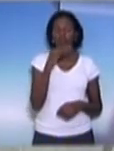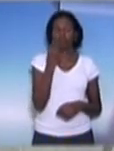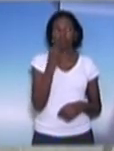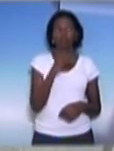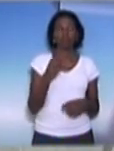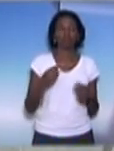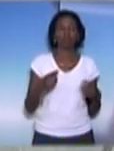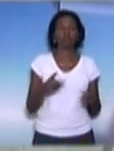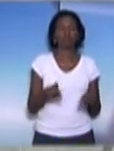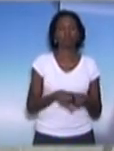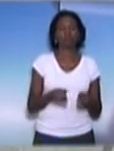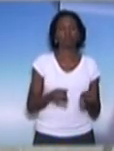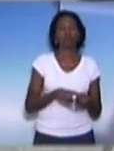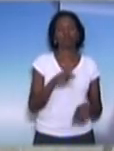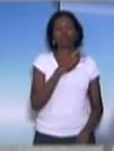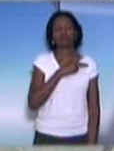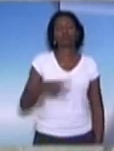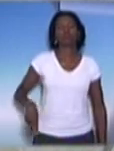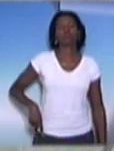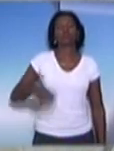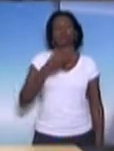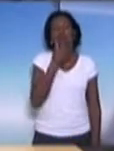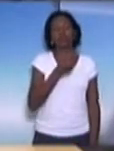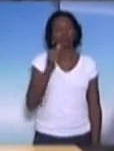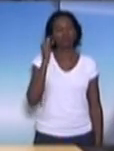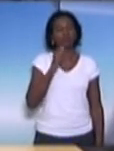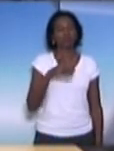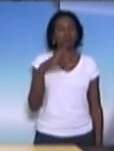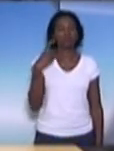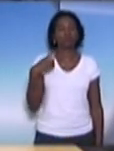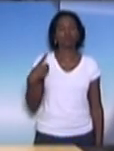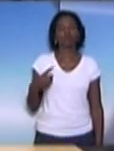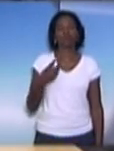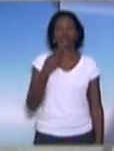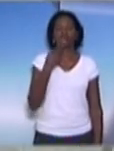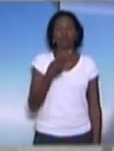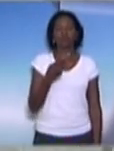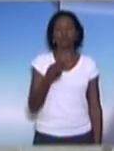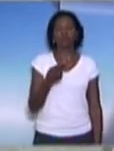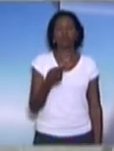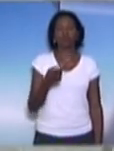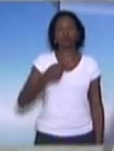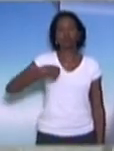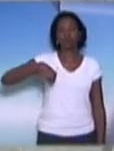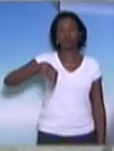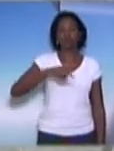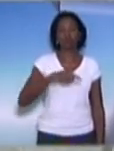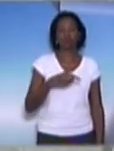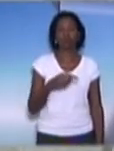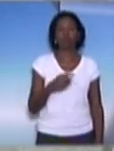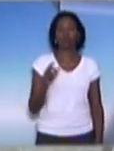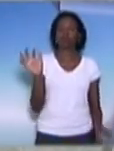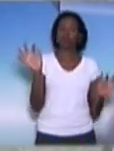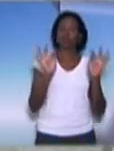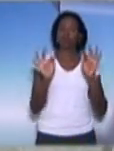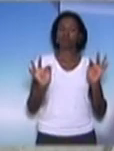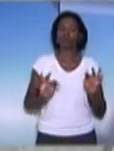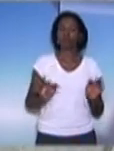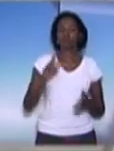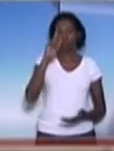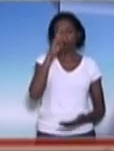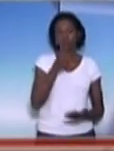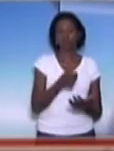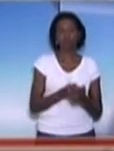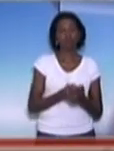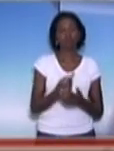Aproveito, então, Sra. Presidente, a oportunidade, Sras. Deputadas e Deputadas, para dizer que nós estamos felizes com uma